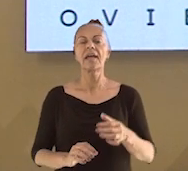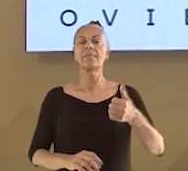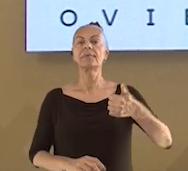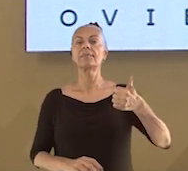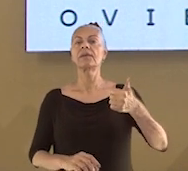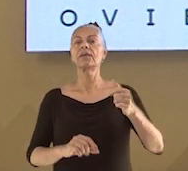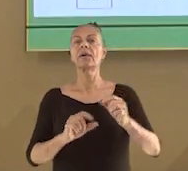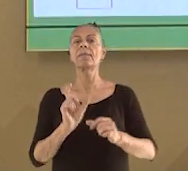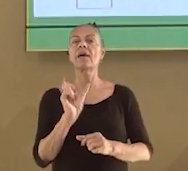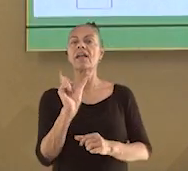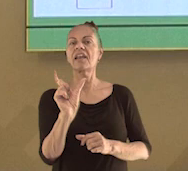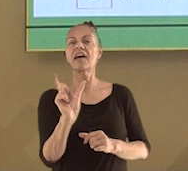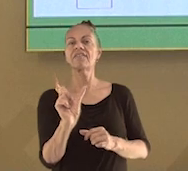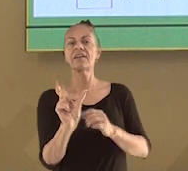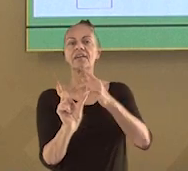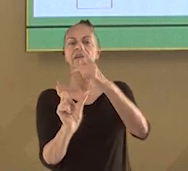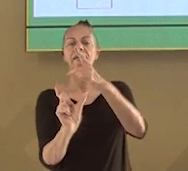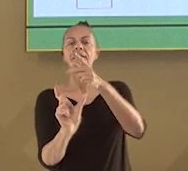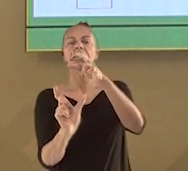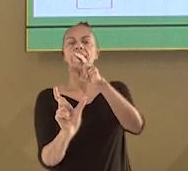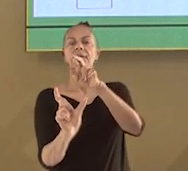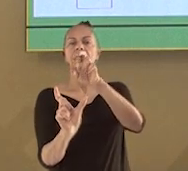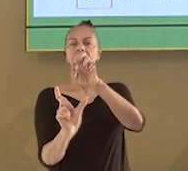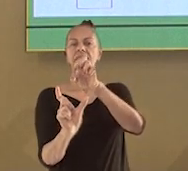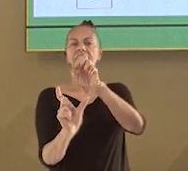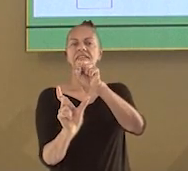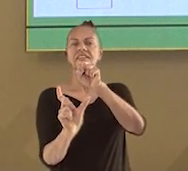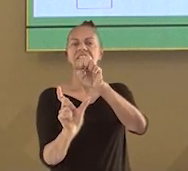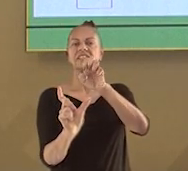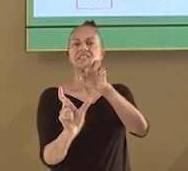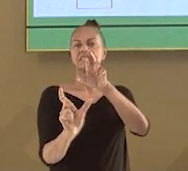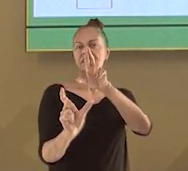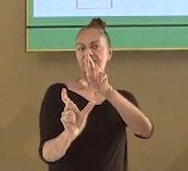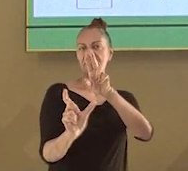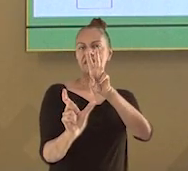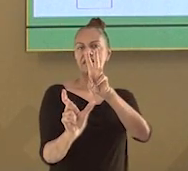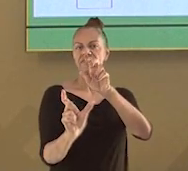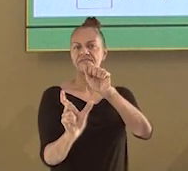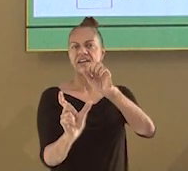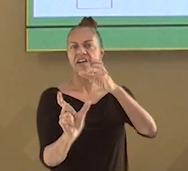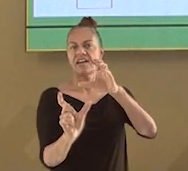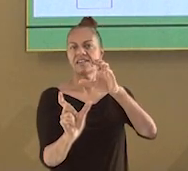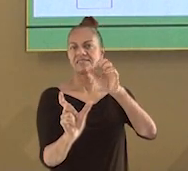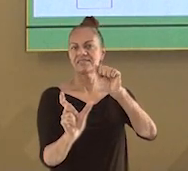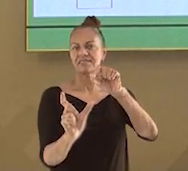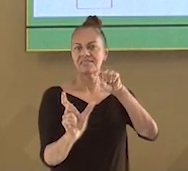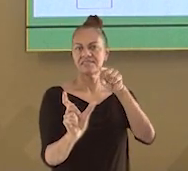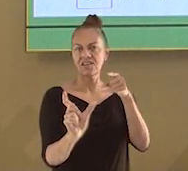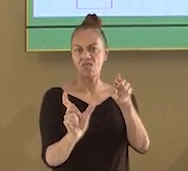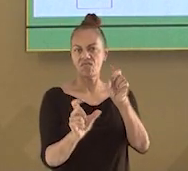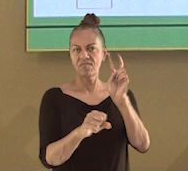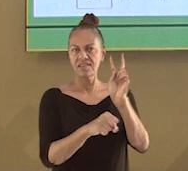a palavra preservação. Preservação. Estava bem aqui no cantinho.